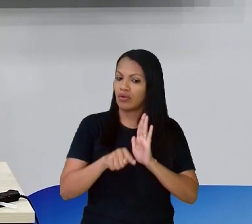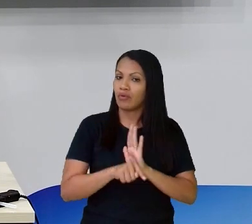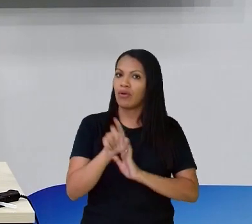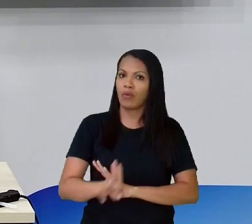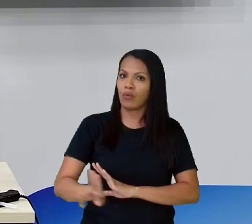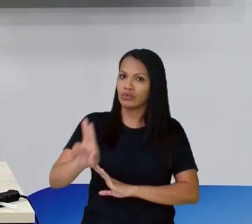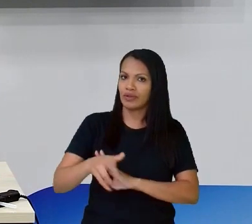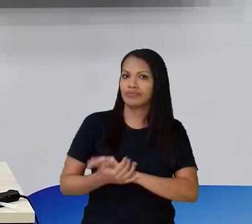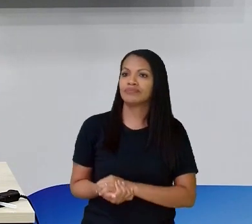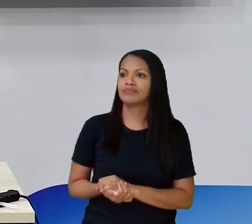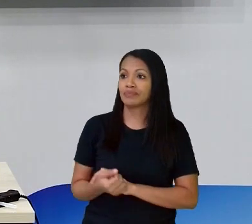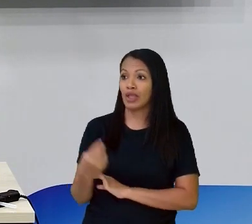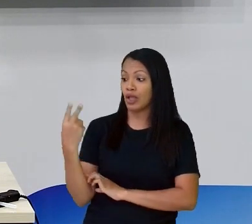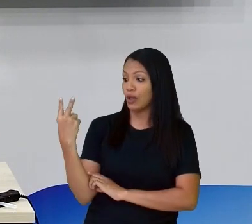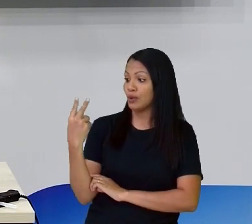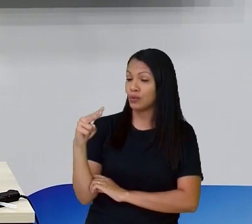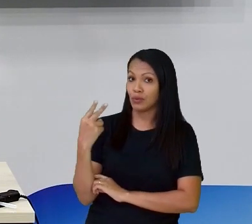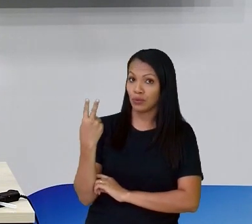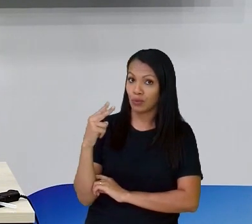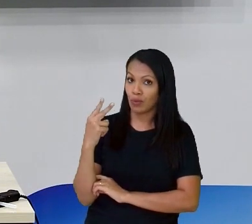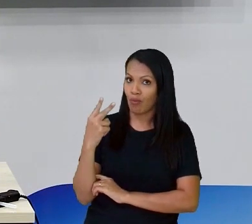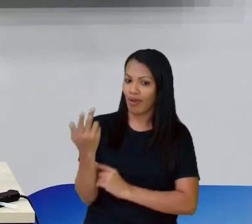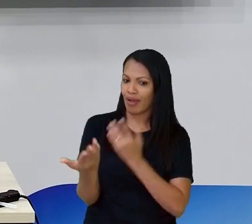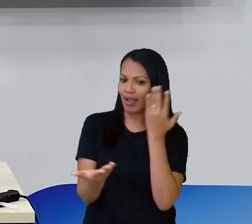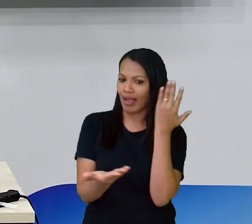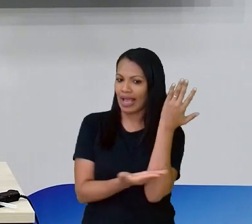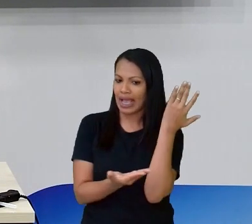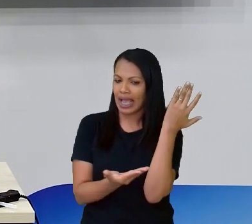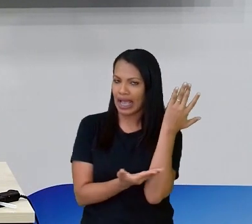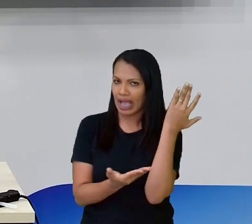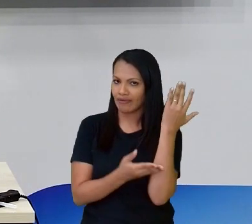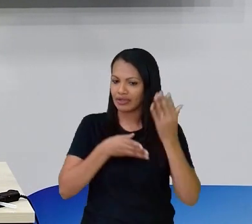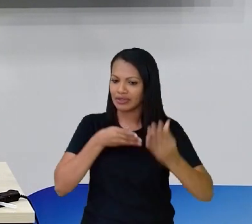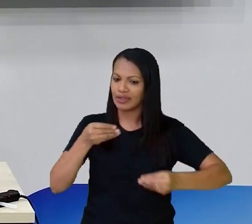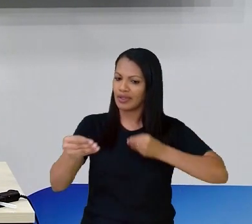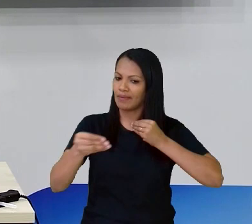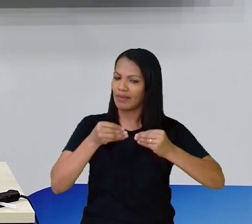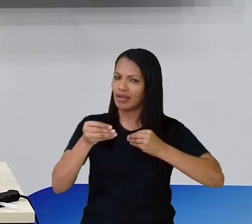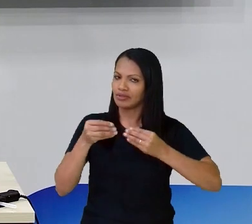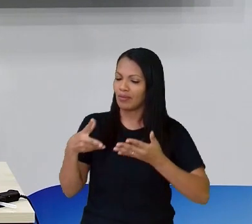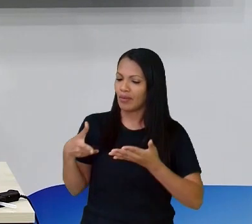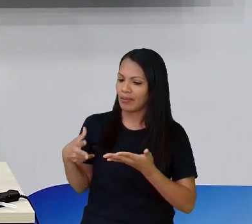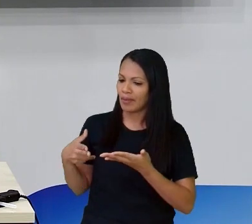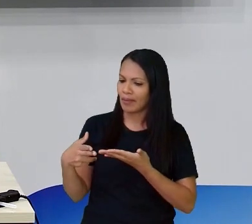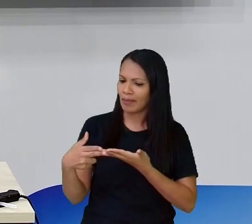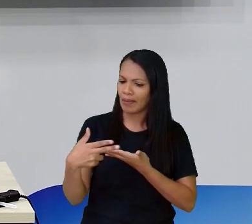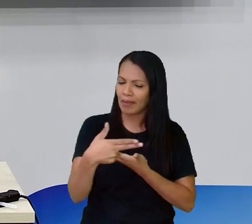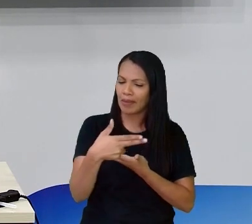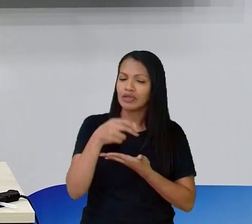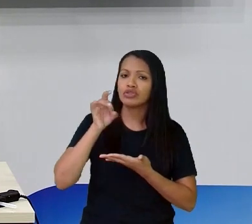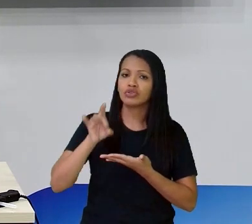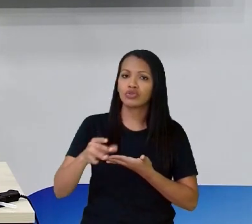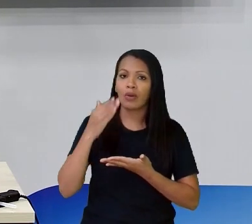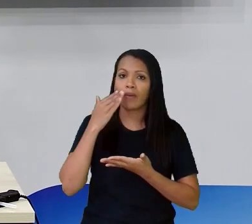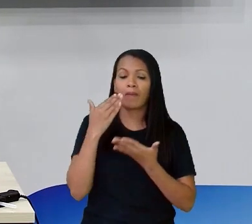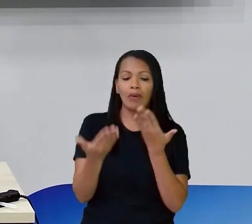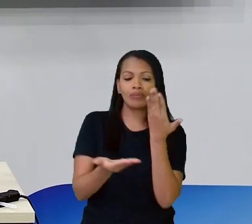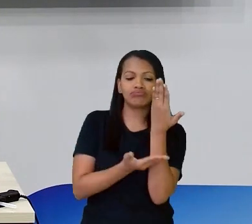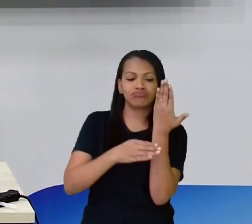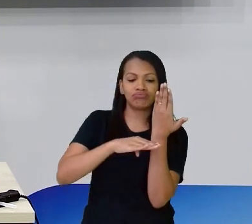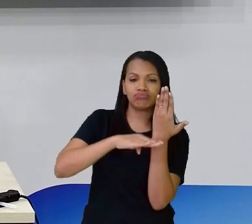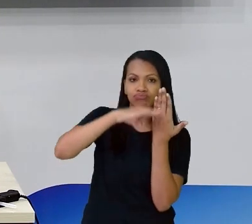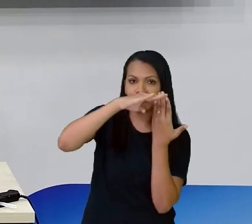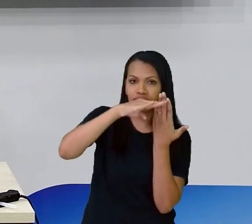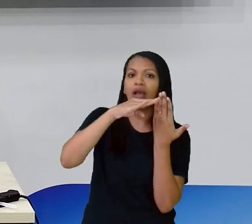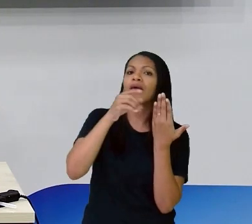Duas garrafas PET Que você vai recortar Que você vai usar Só essa parte aqui Ó Em forma de funil